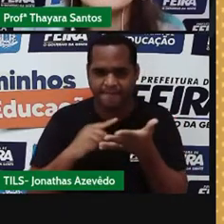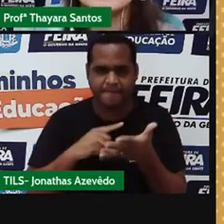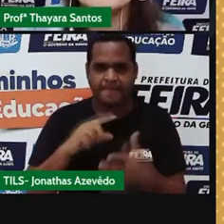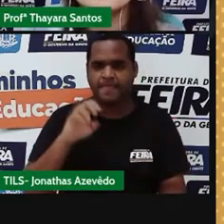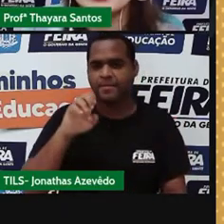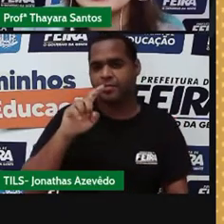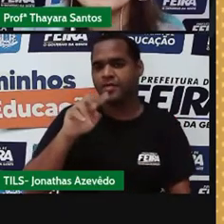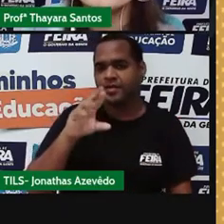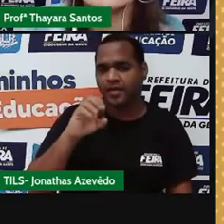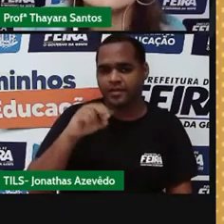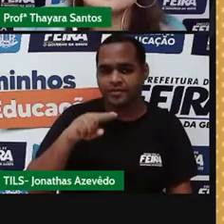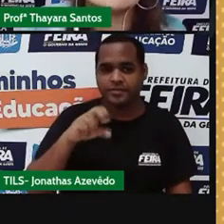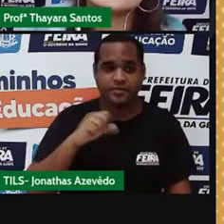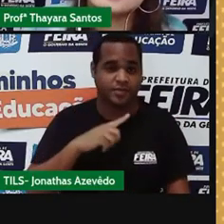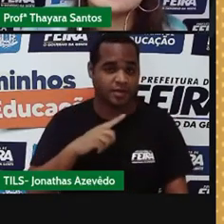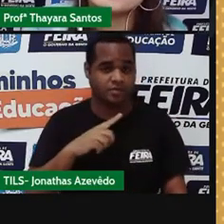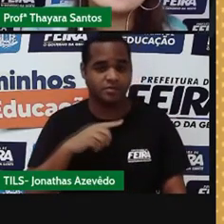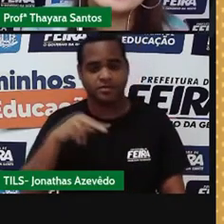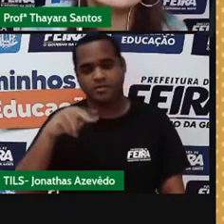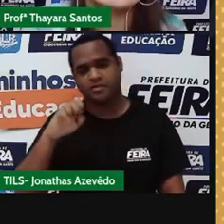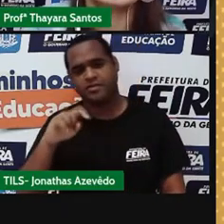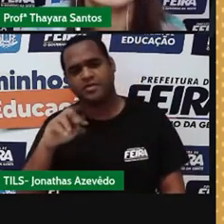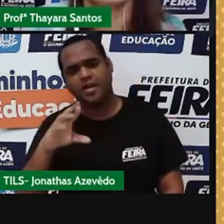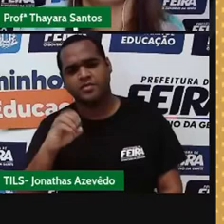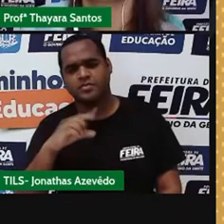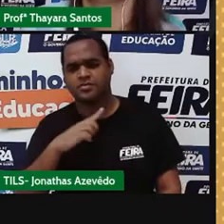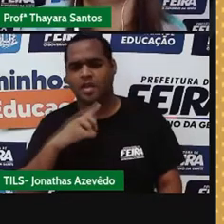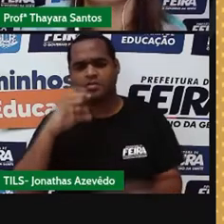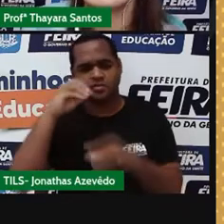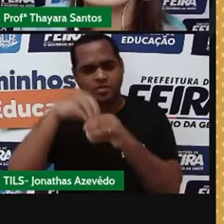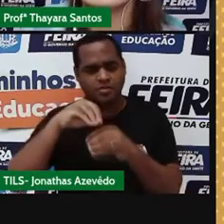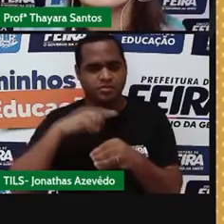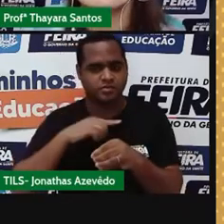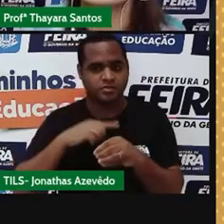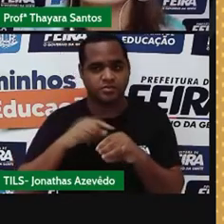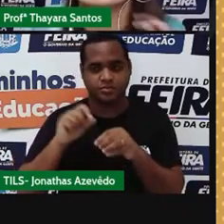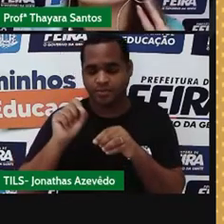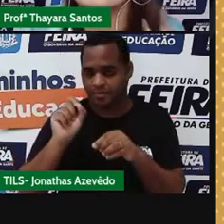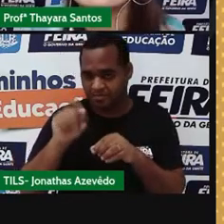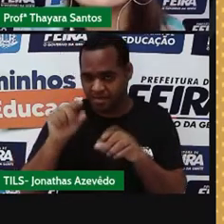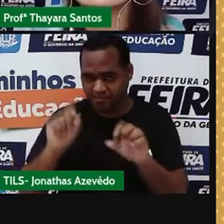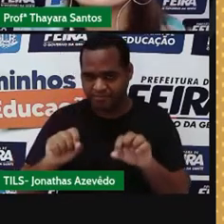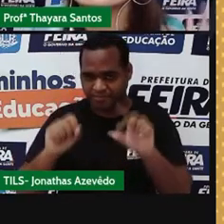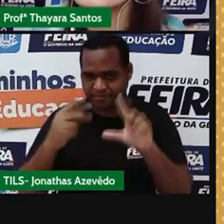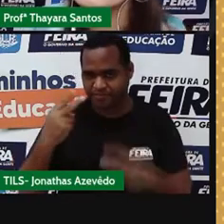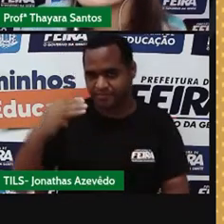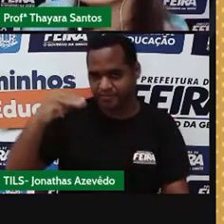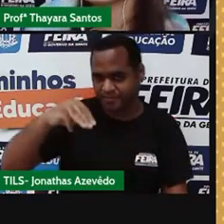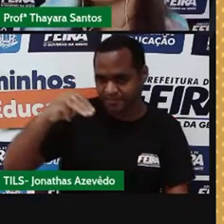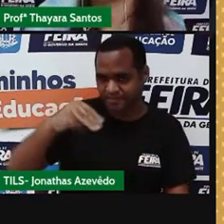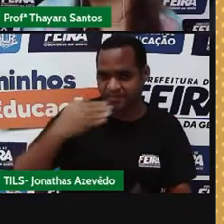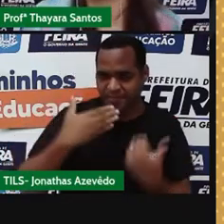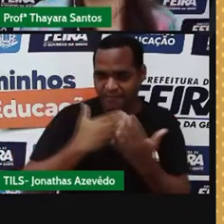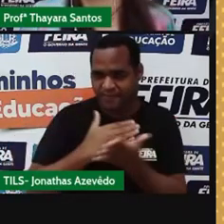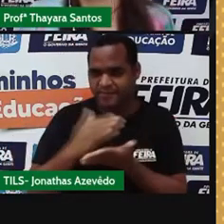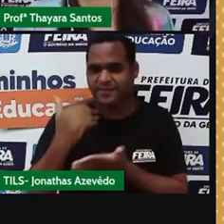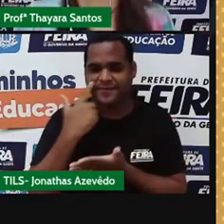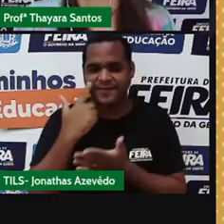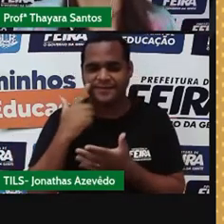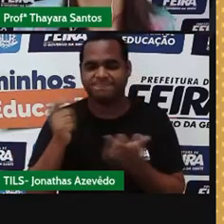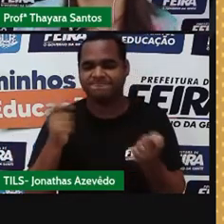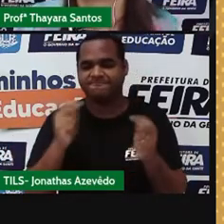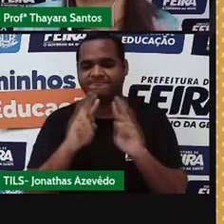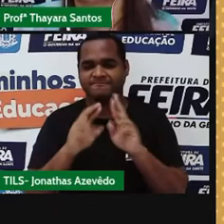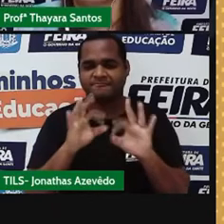elétrons, o número de prótons e o número de nêutrons desse elemento. Vou ligar o cronômetro e dar dois minutinhos para vocês fazerem isso aí do outro